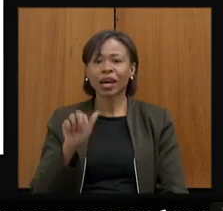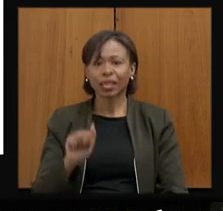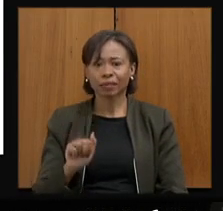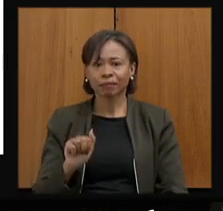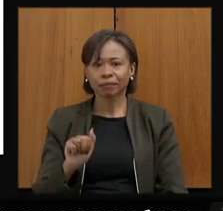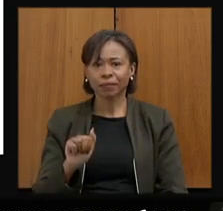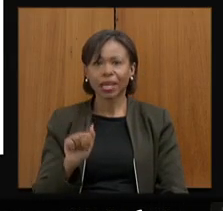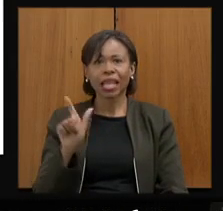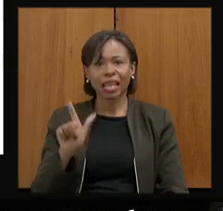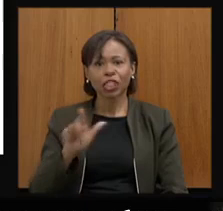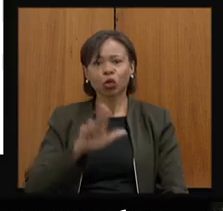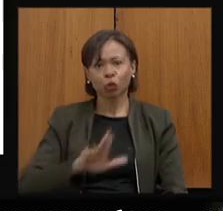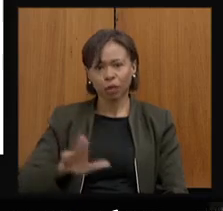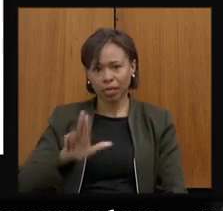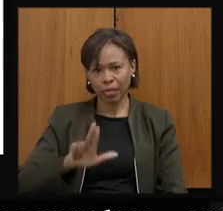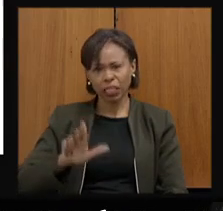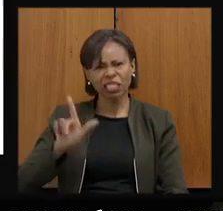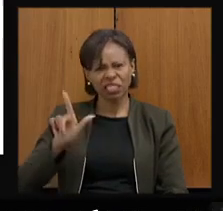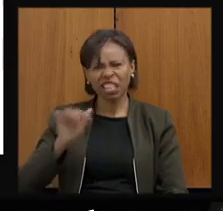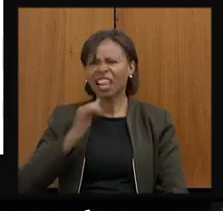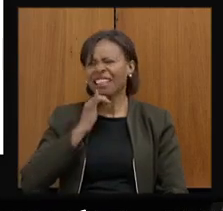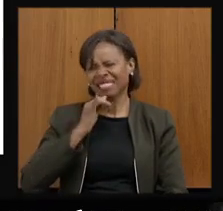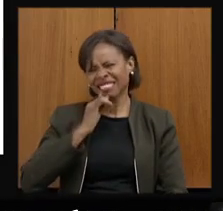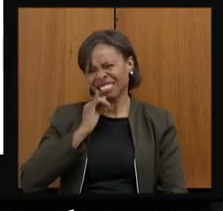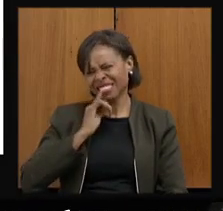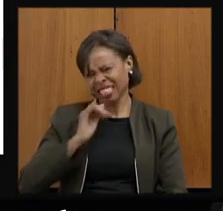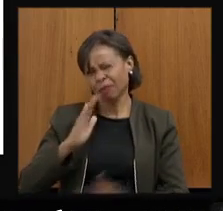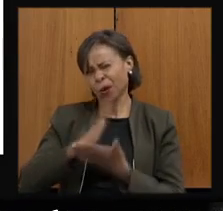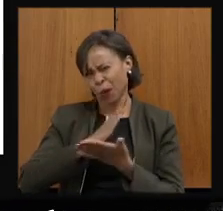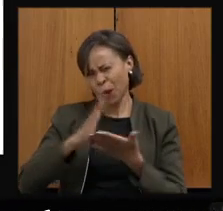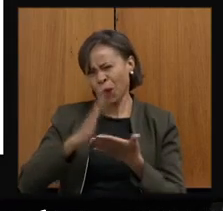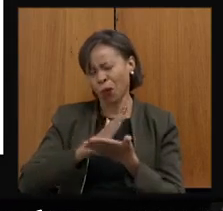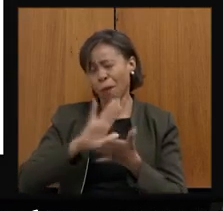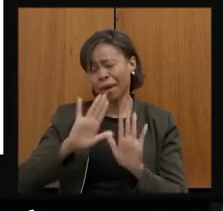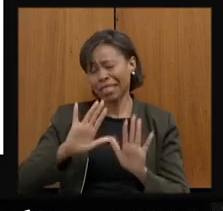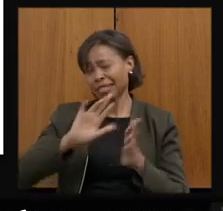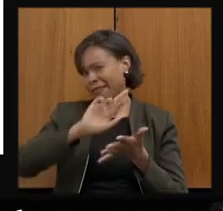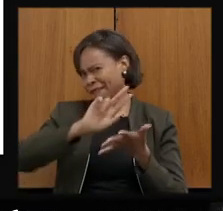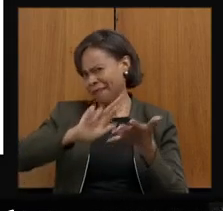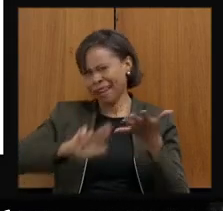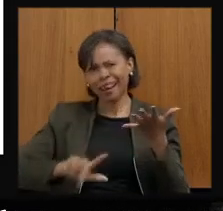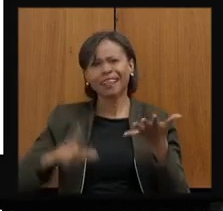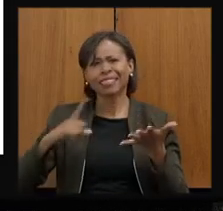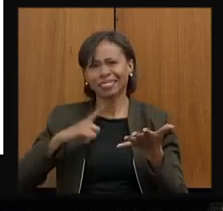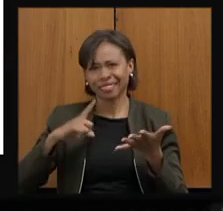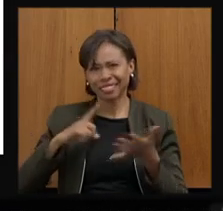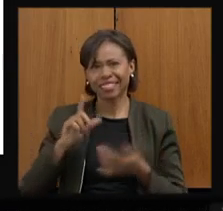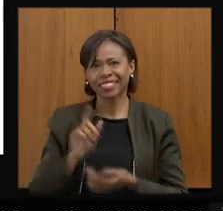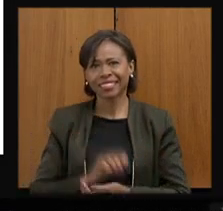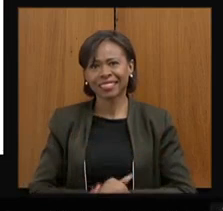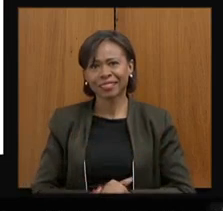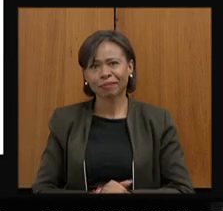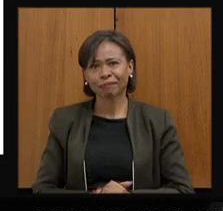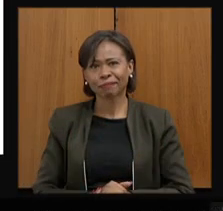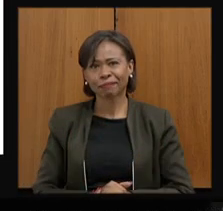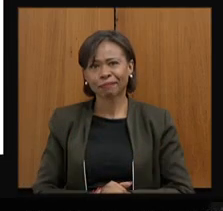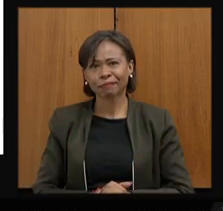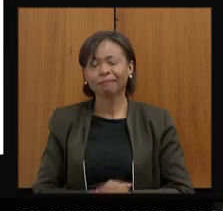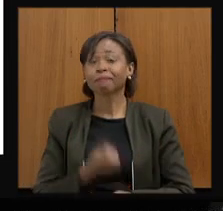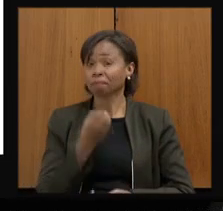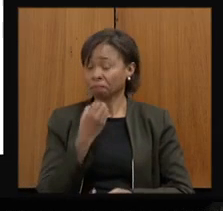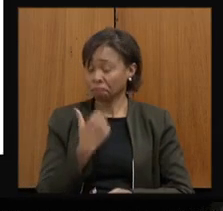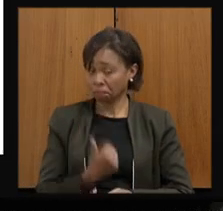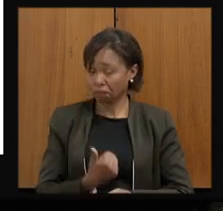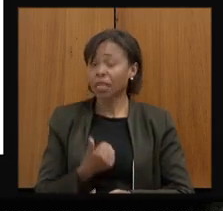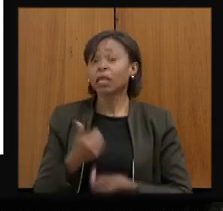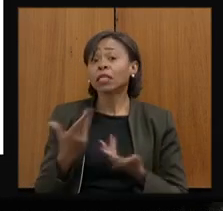Trouxe apenas alguns exemplos, são muitos, que a gente vem colhendo. Tupaciguara também em Uberlândia. Por favor. Muito bem. Eu